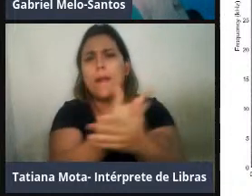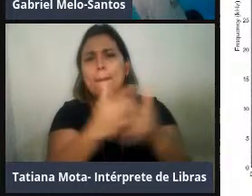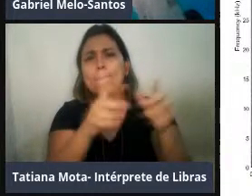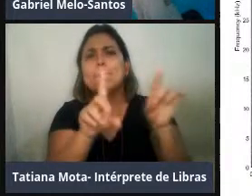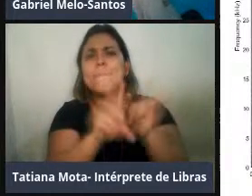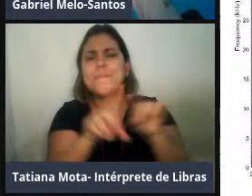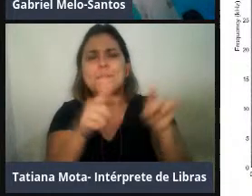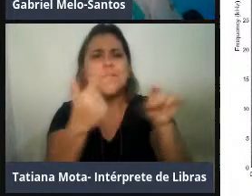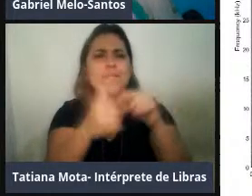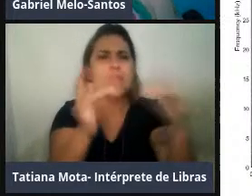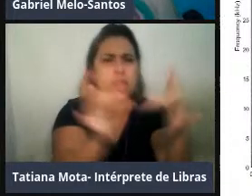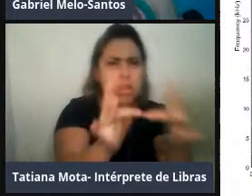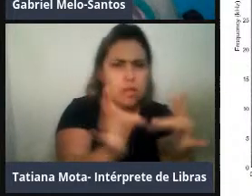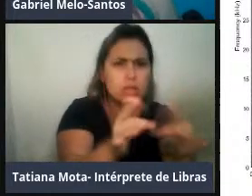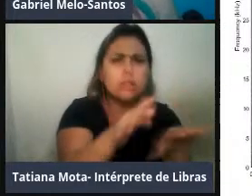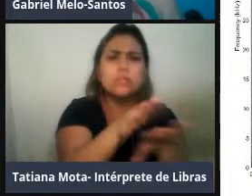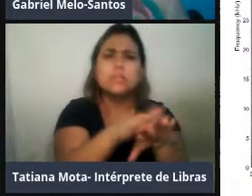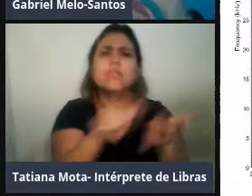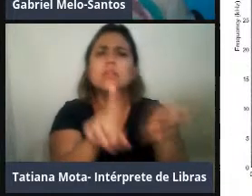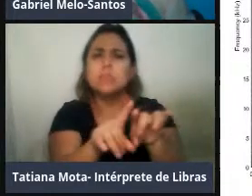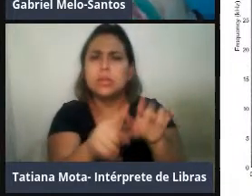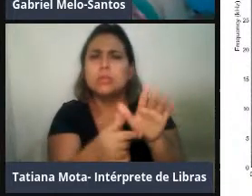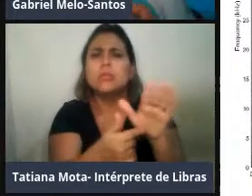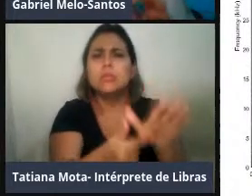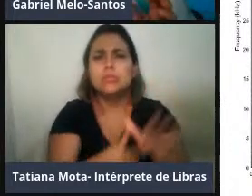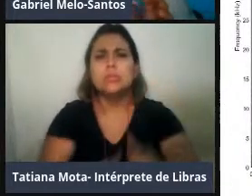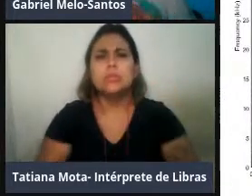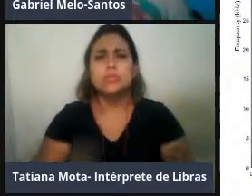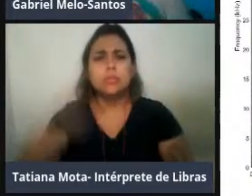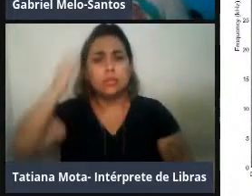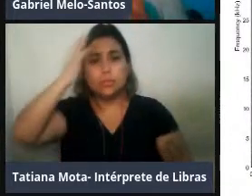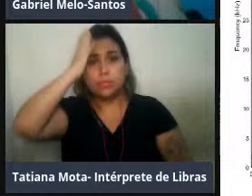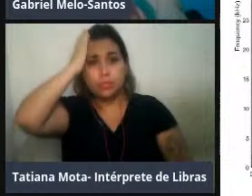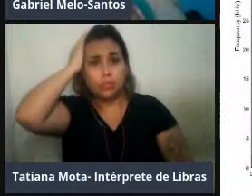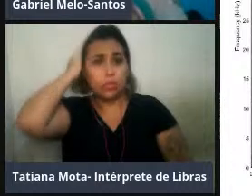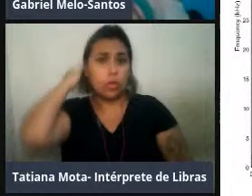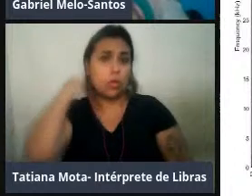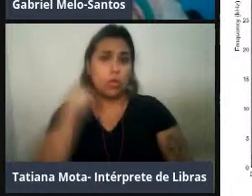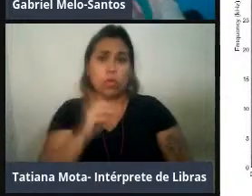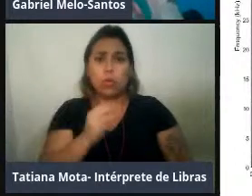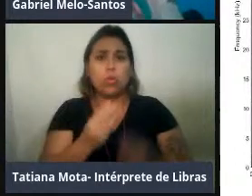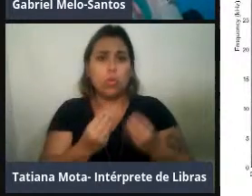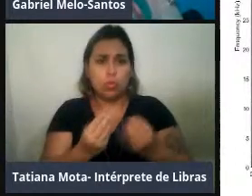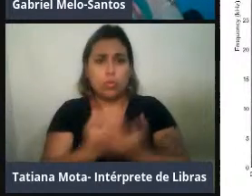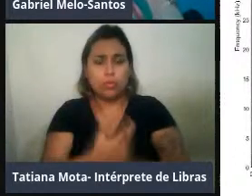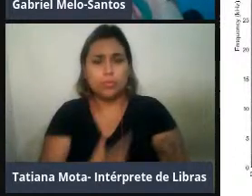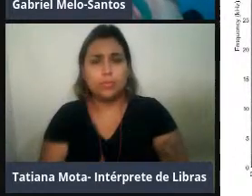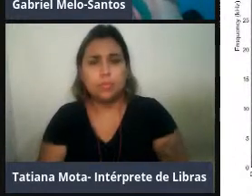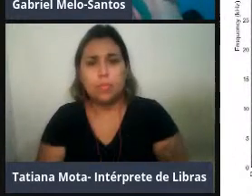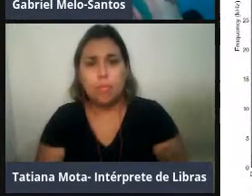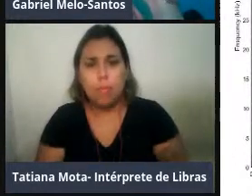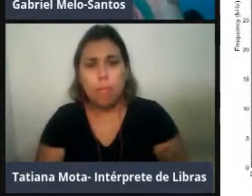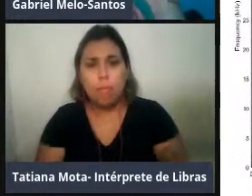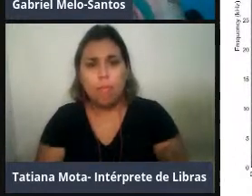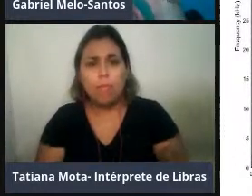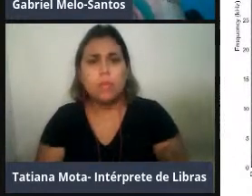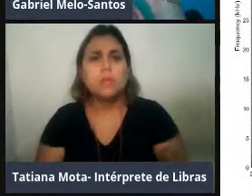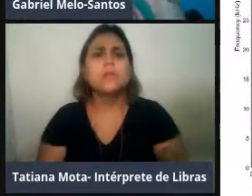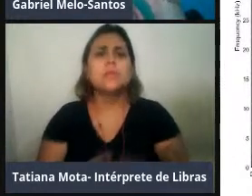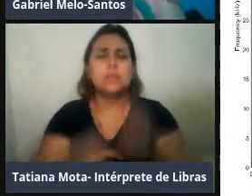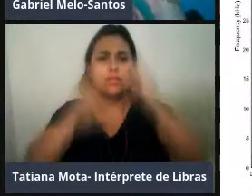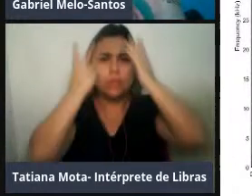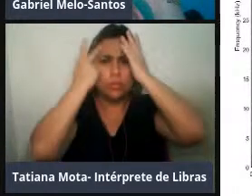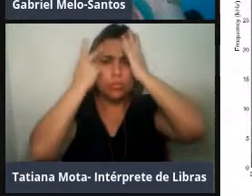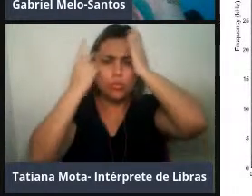muito frequente, exibido pênis na superfície, ou mostrando pedras na superfície, que é algo bem comum na